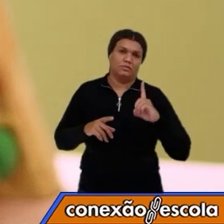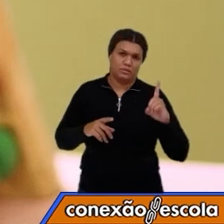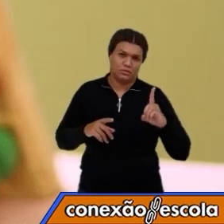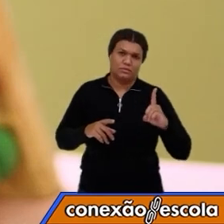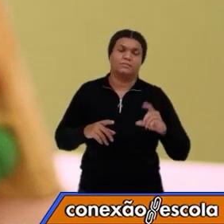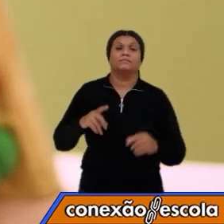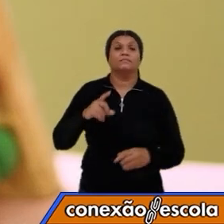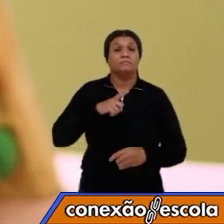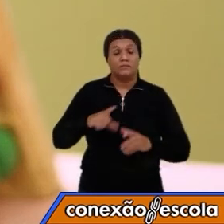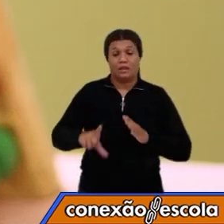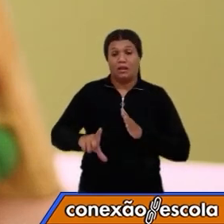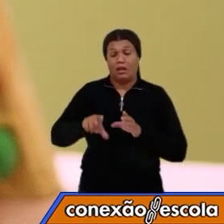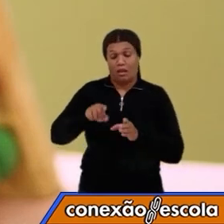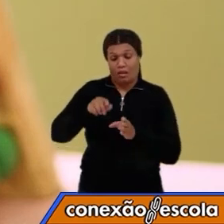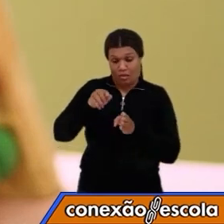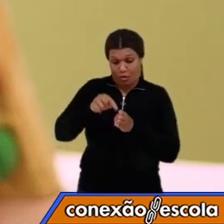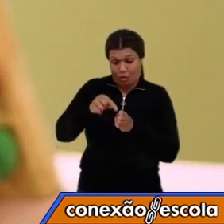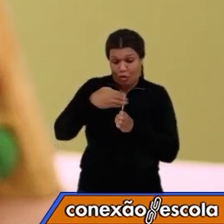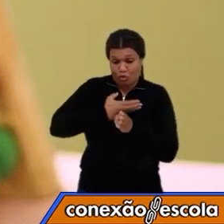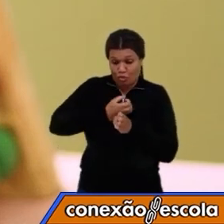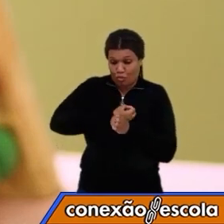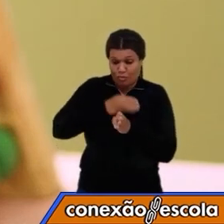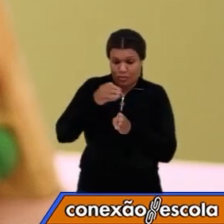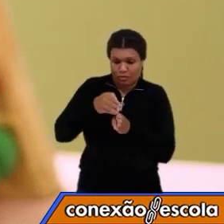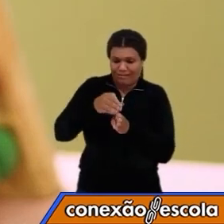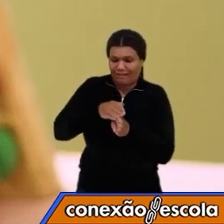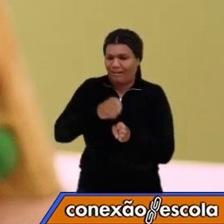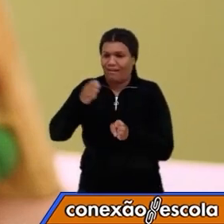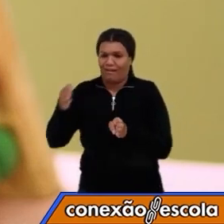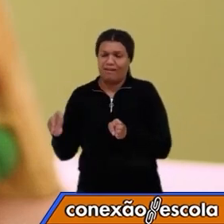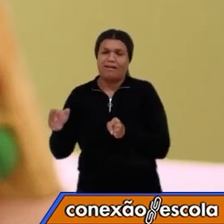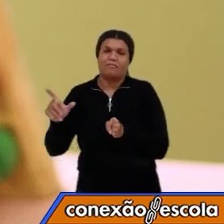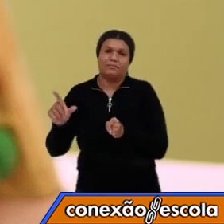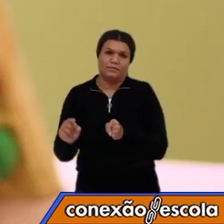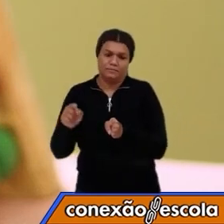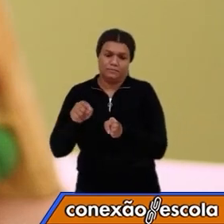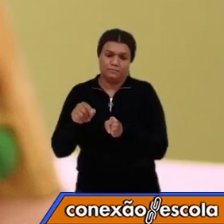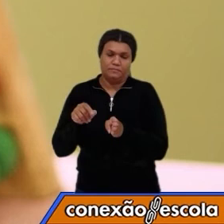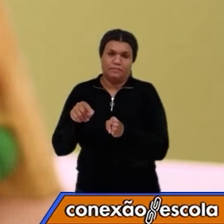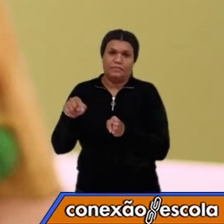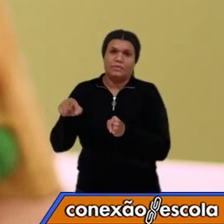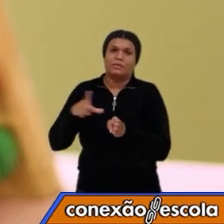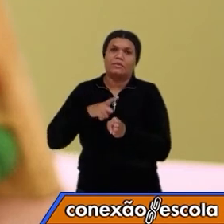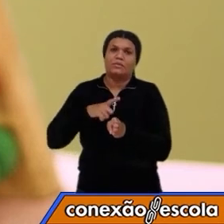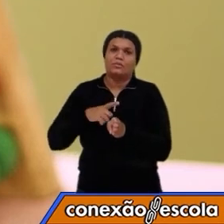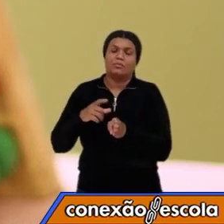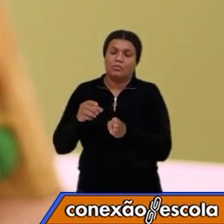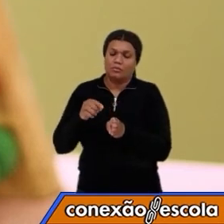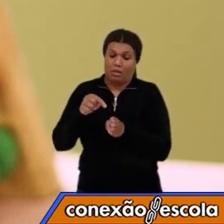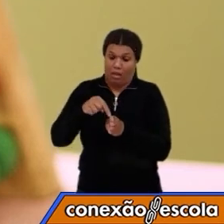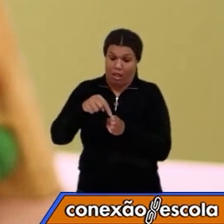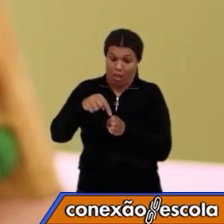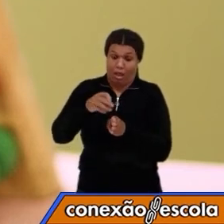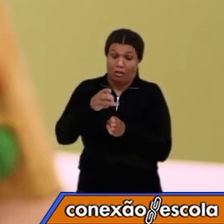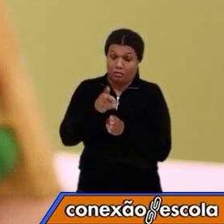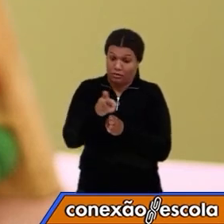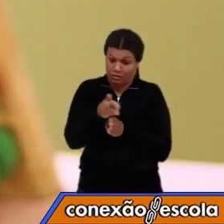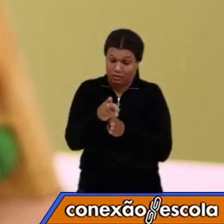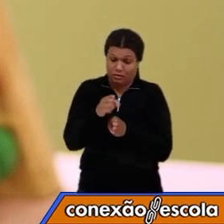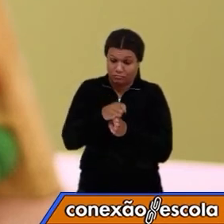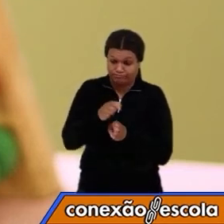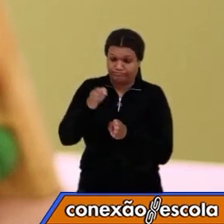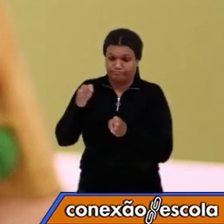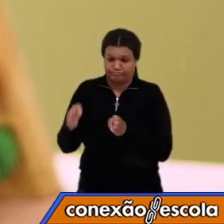que fica menor antes do 33, você vai conferir aí, é o número 32. E o